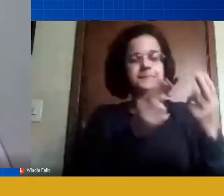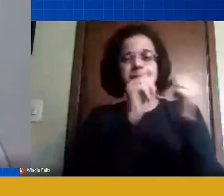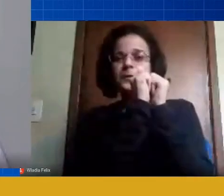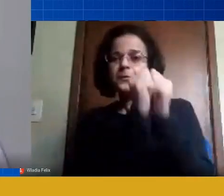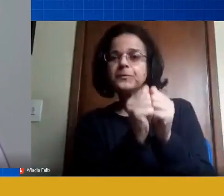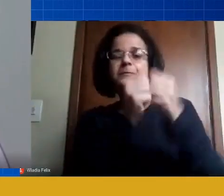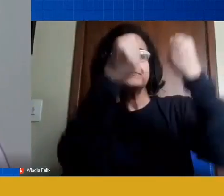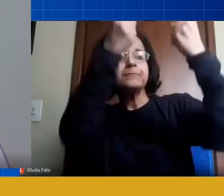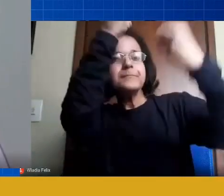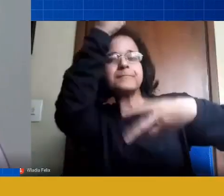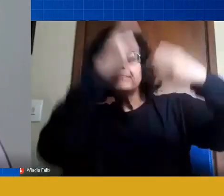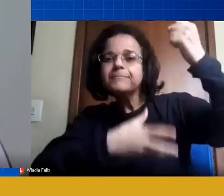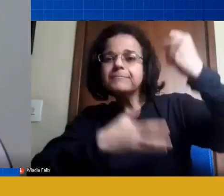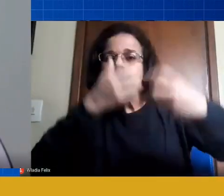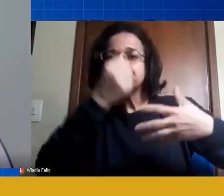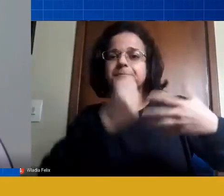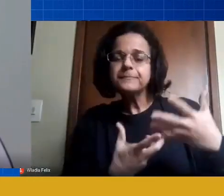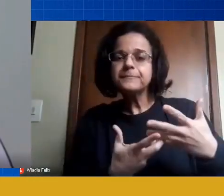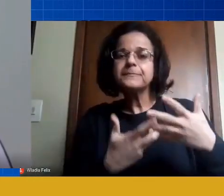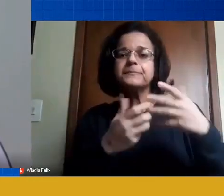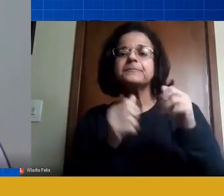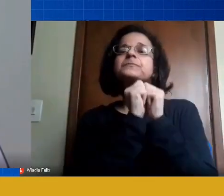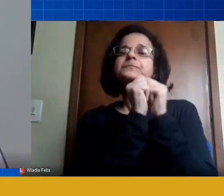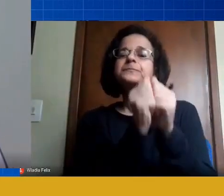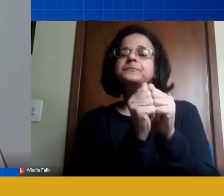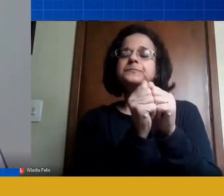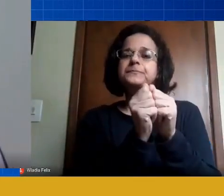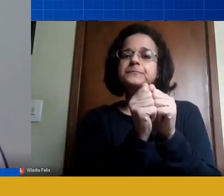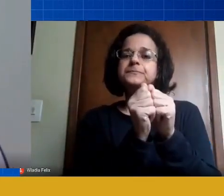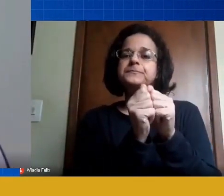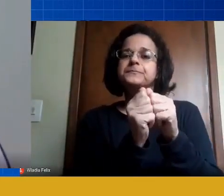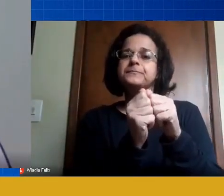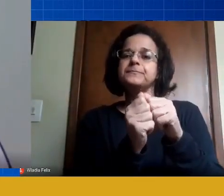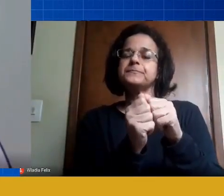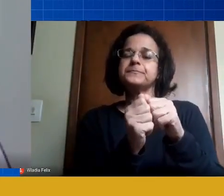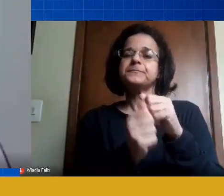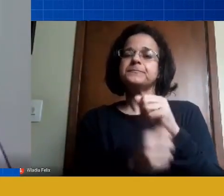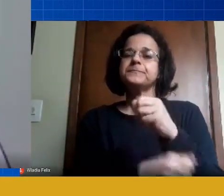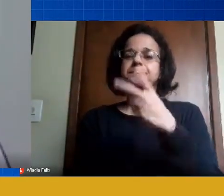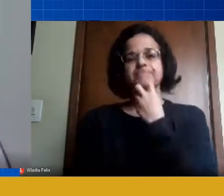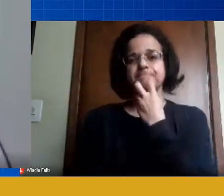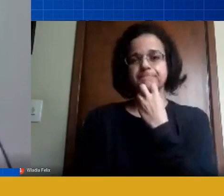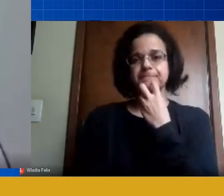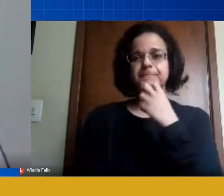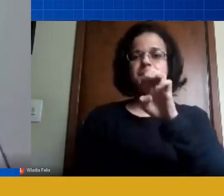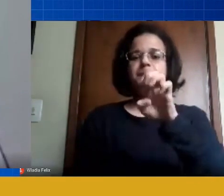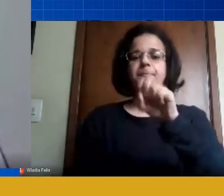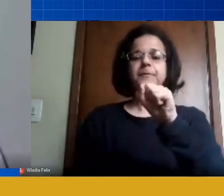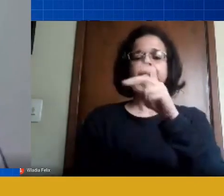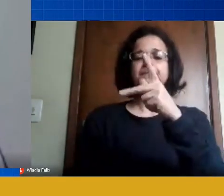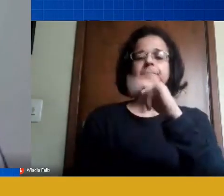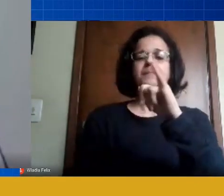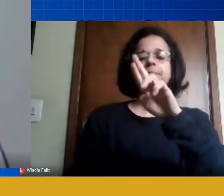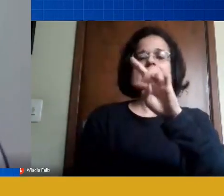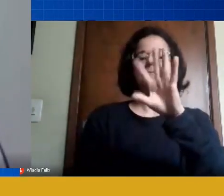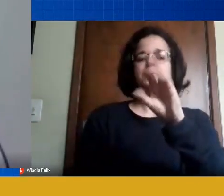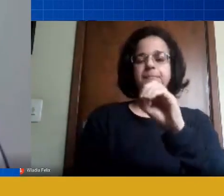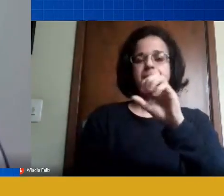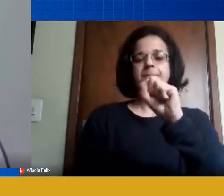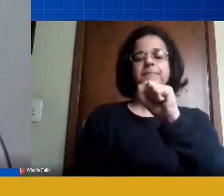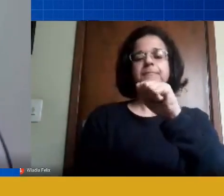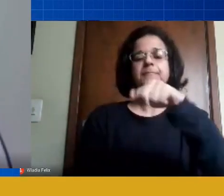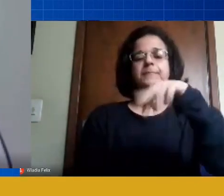fala aí no Espírito Santo, com o Jimmy, há um tempo atrás, para contar um pouco da experiência de Araucária,